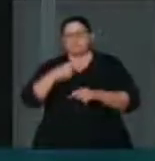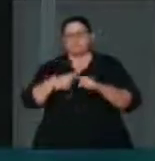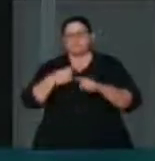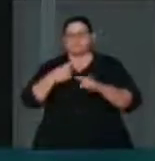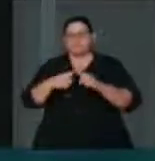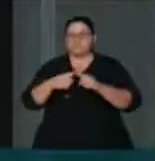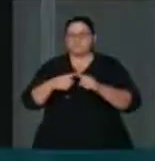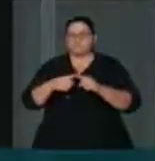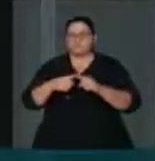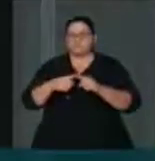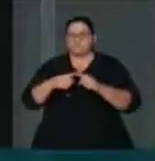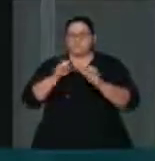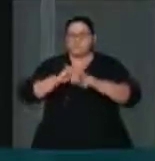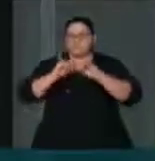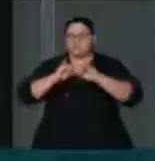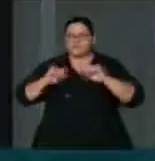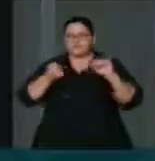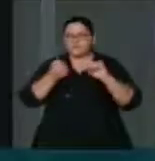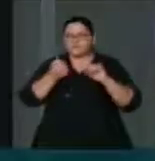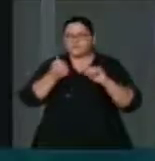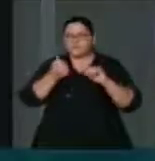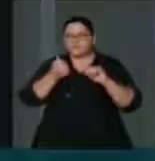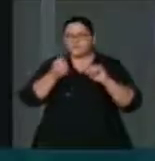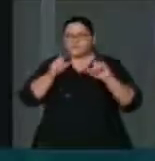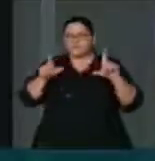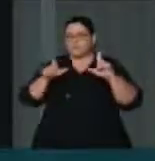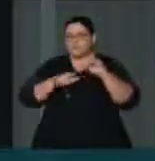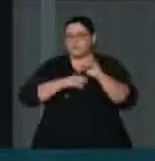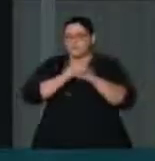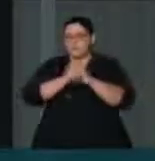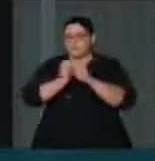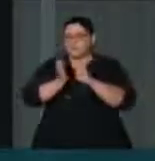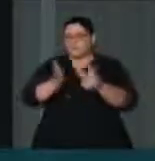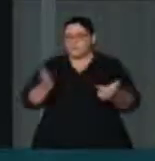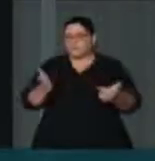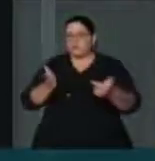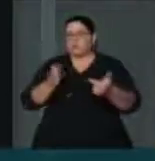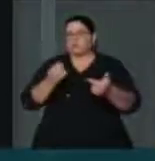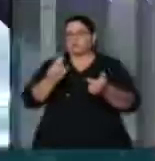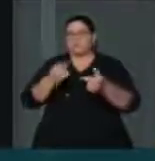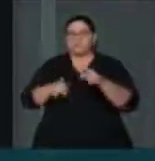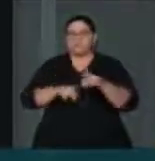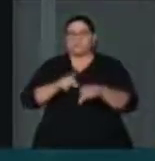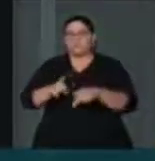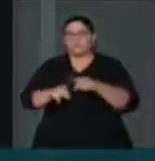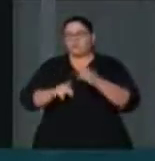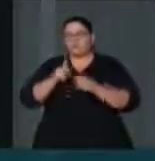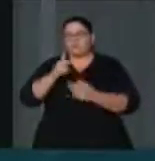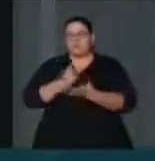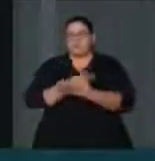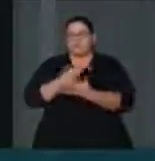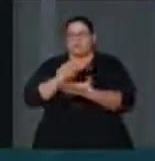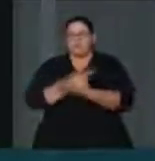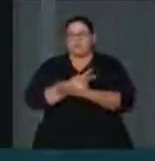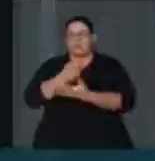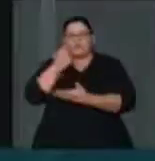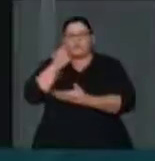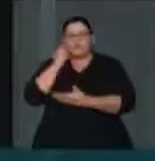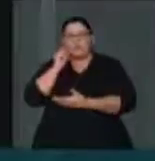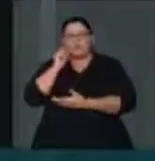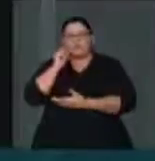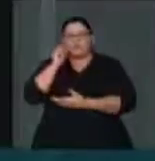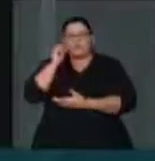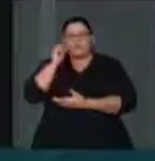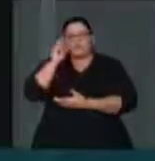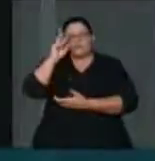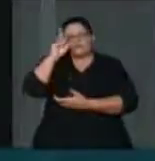a imprensa, a população em geral, comete esse equívoco em jogar para a agricultura e para o produtor